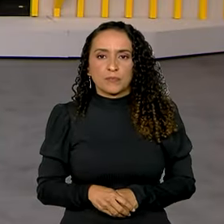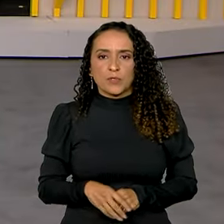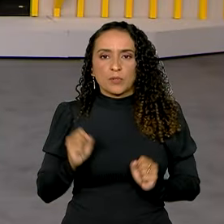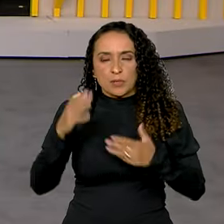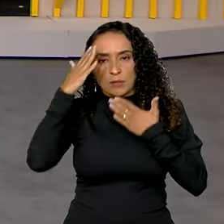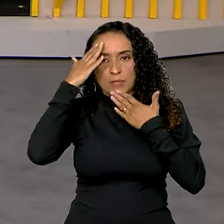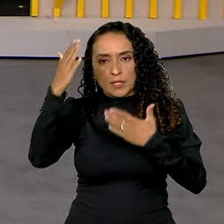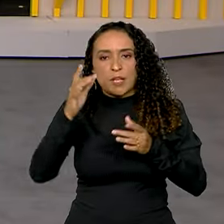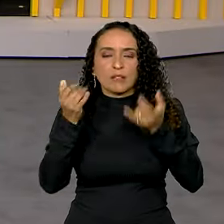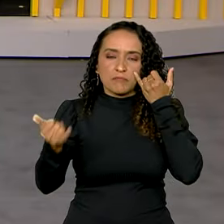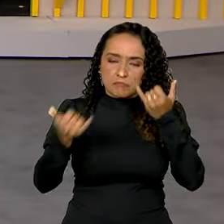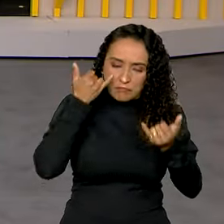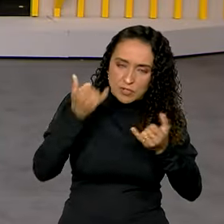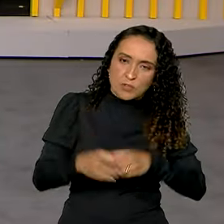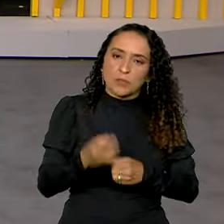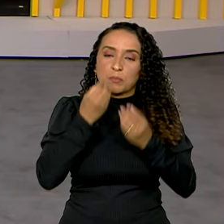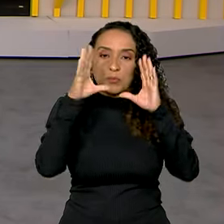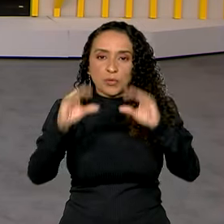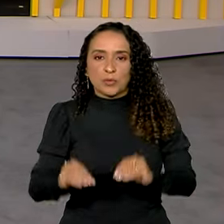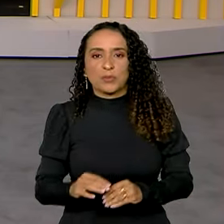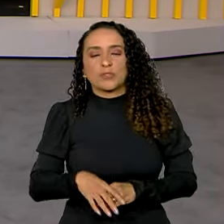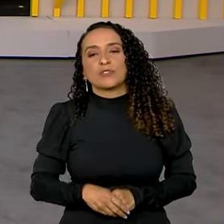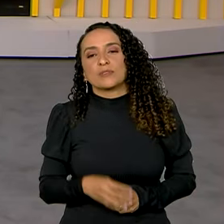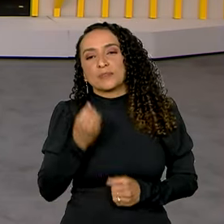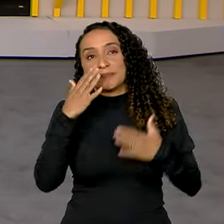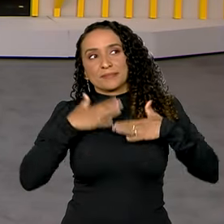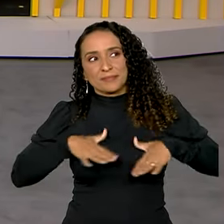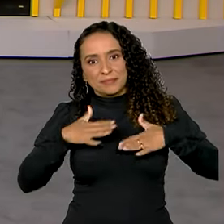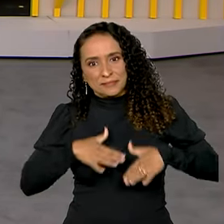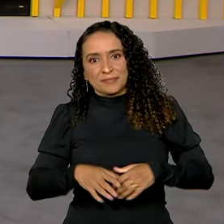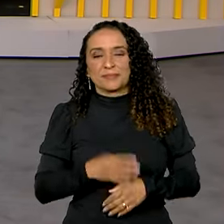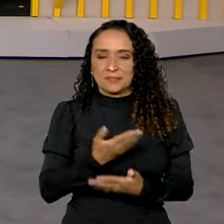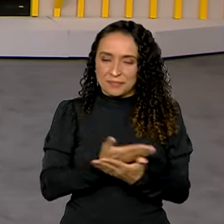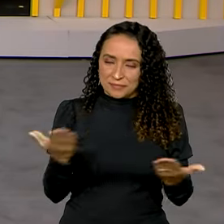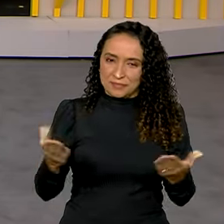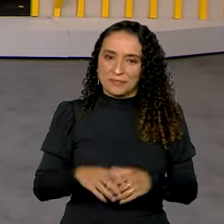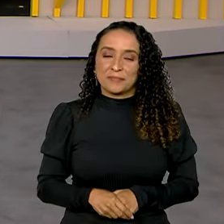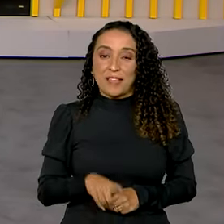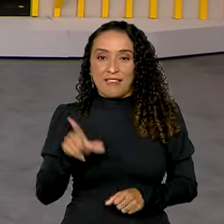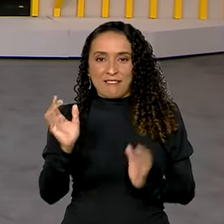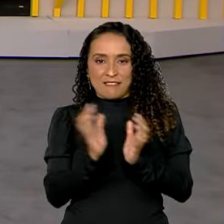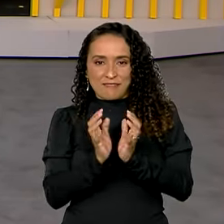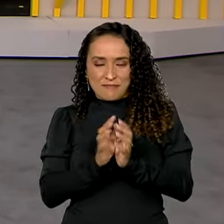Pablo. Obrigada pelas informações. Boa noite e bom descanso para você aí em Recife.